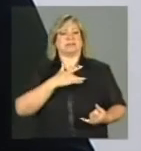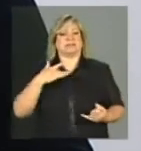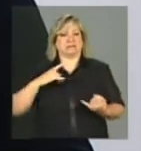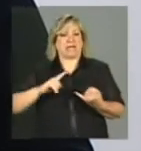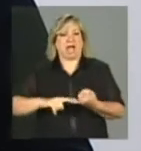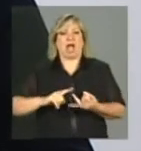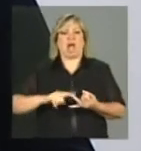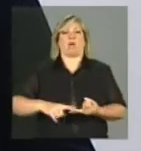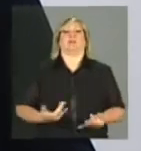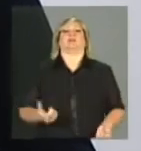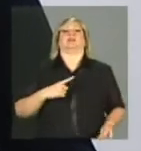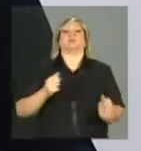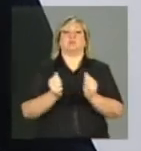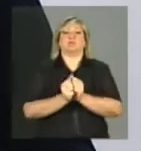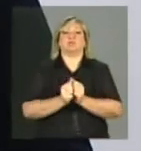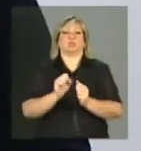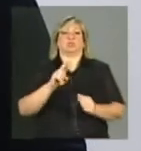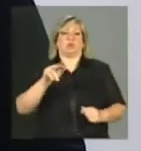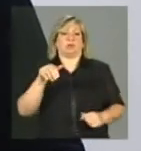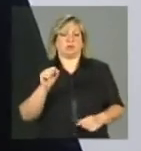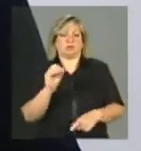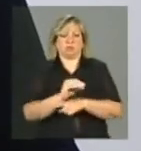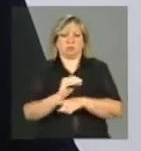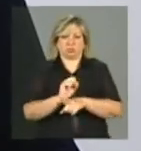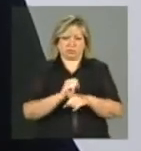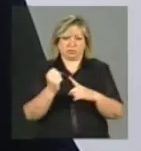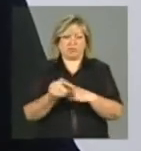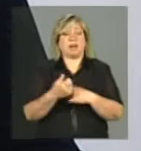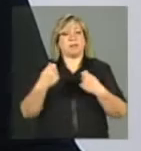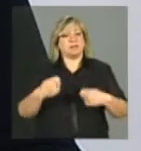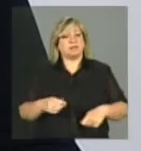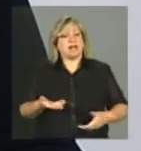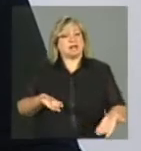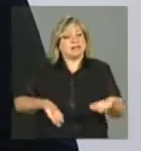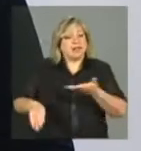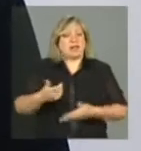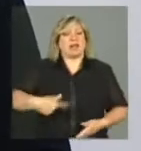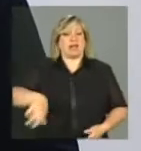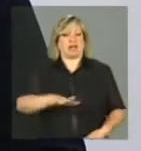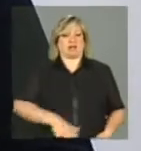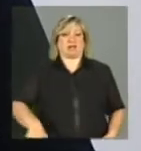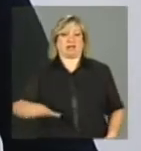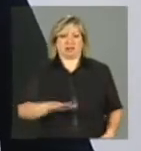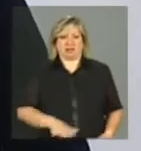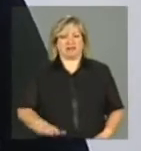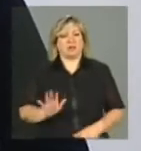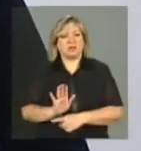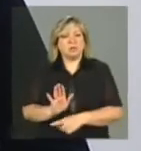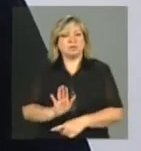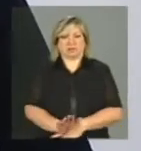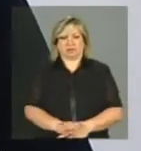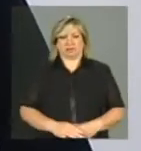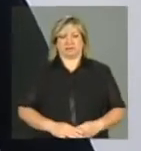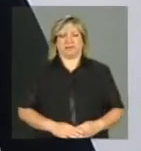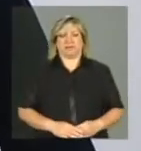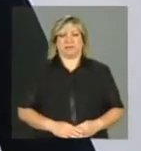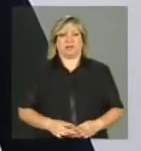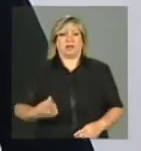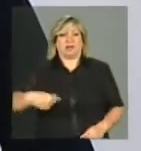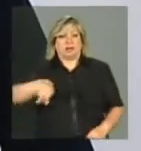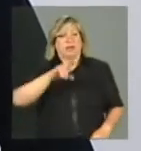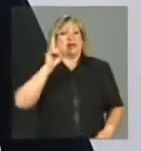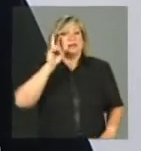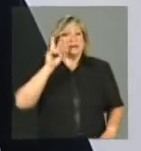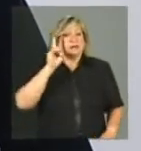social, devem olhar para essas crianças e dar o atendimento correspondente. Lembrem-se que